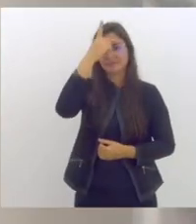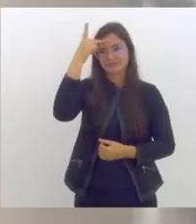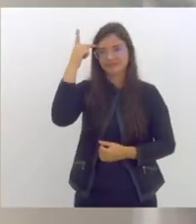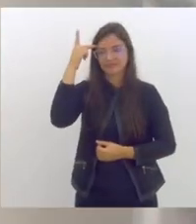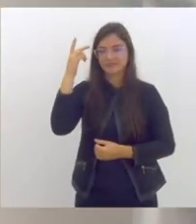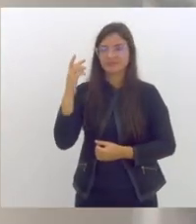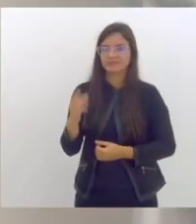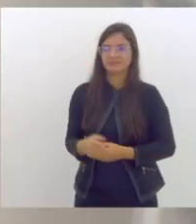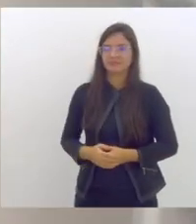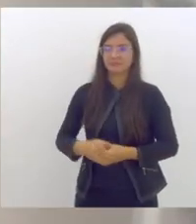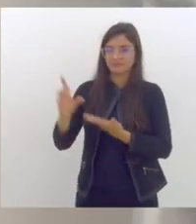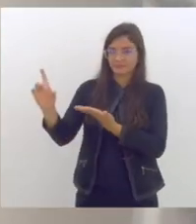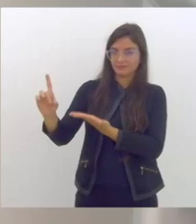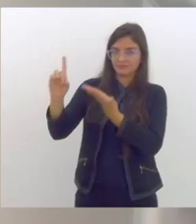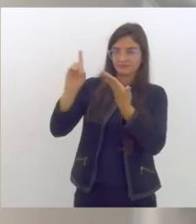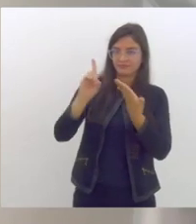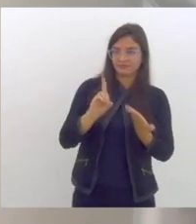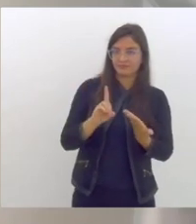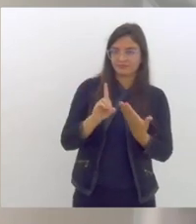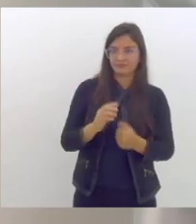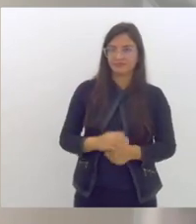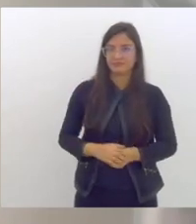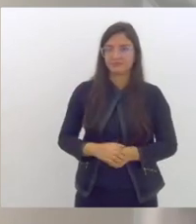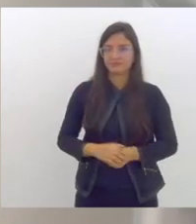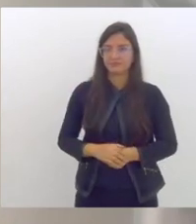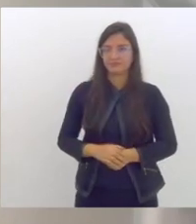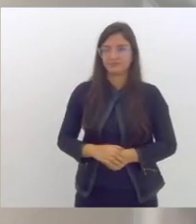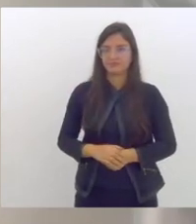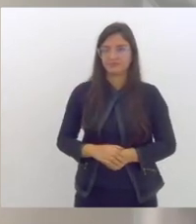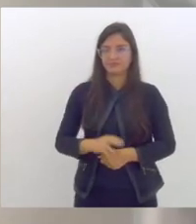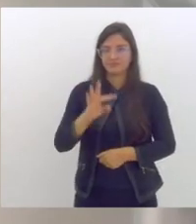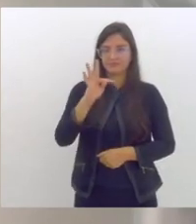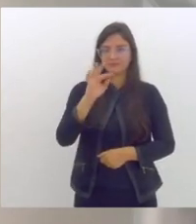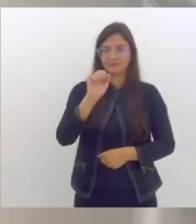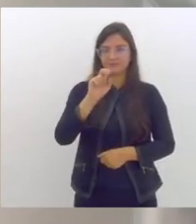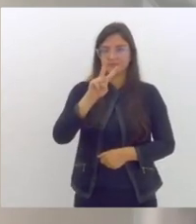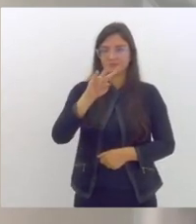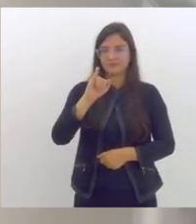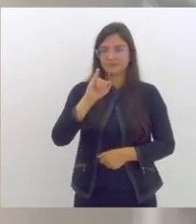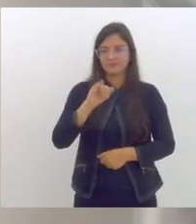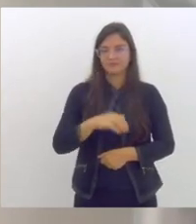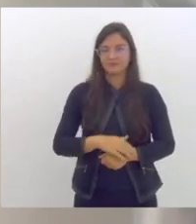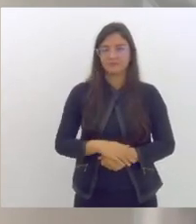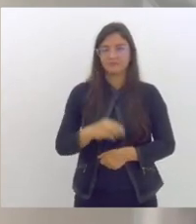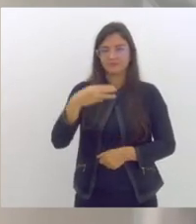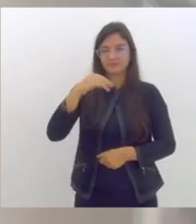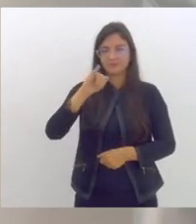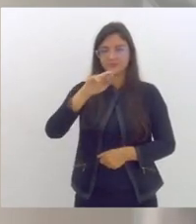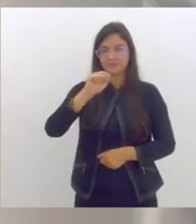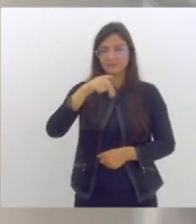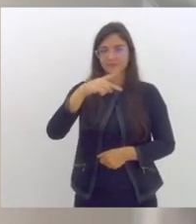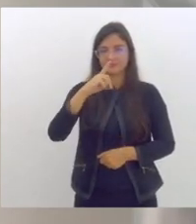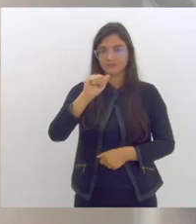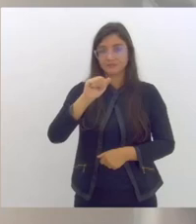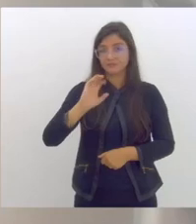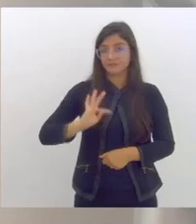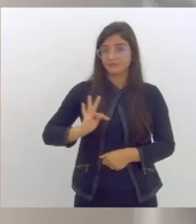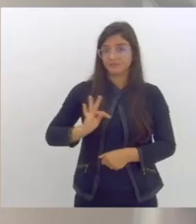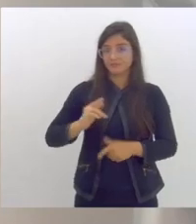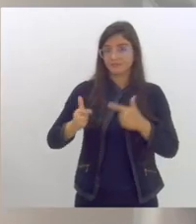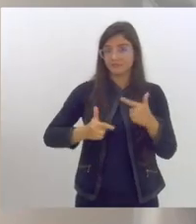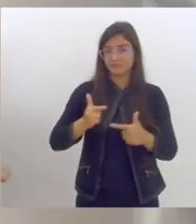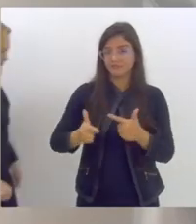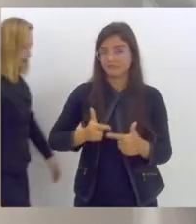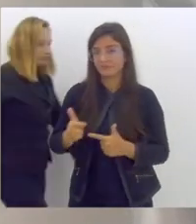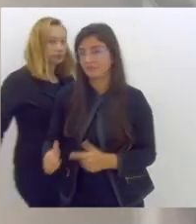é Tavi de Miranda que é técnico que trabalha